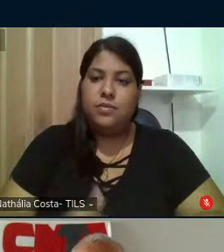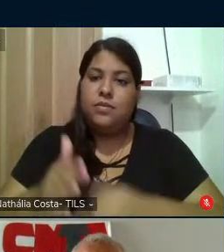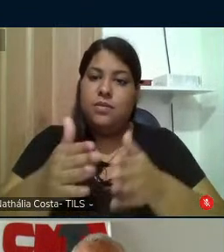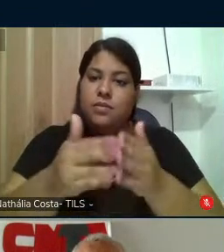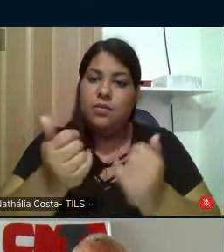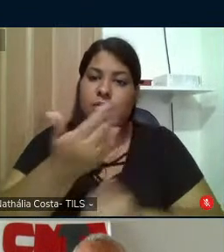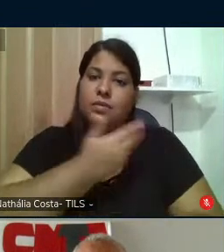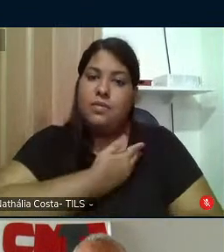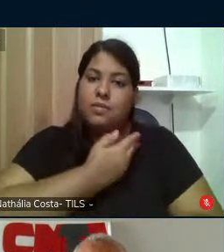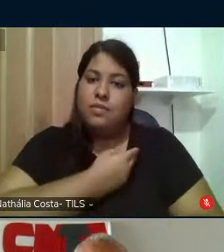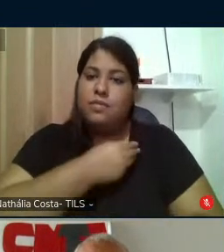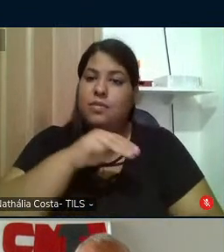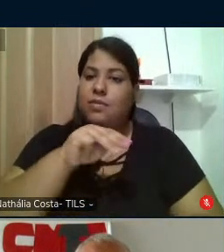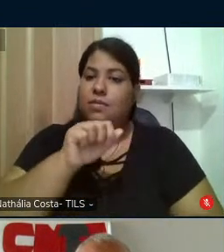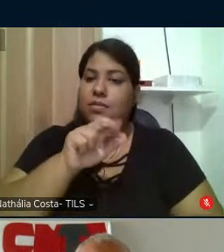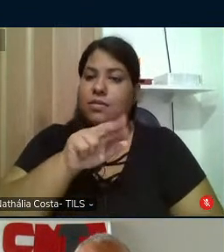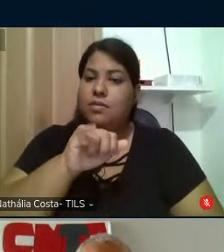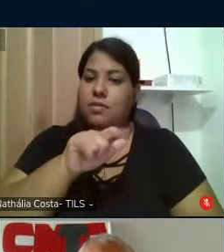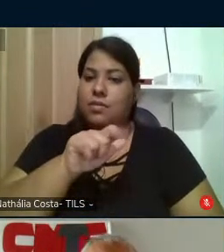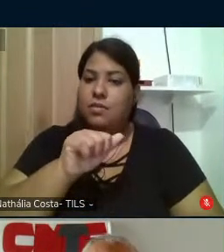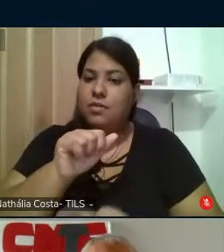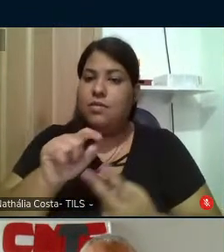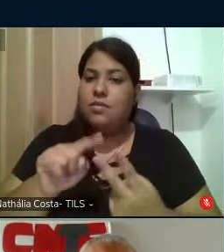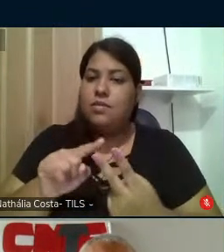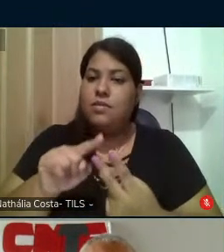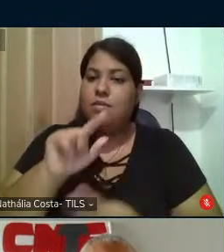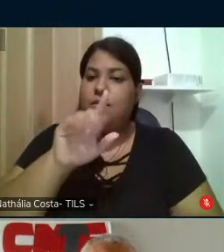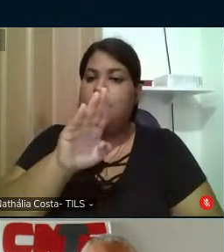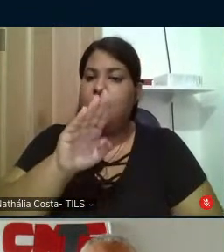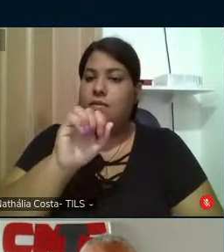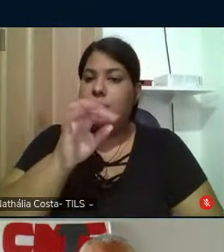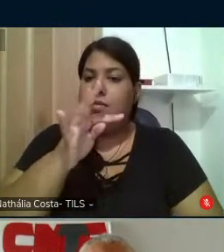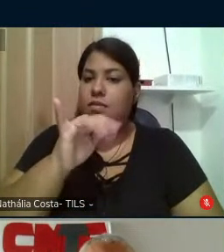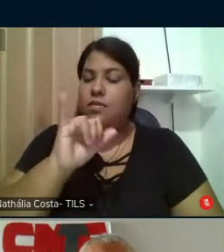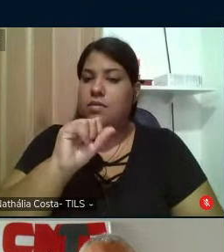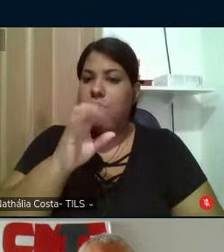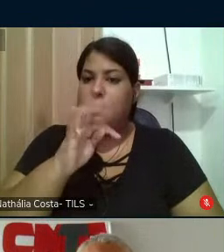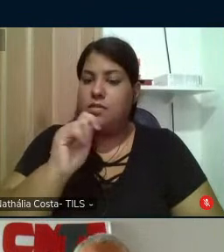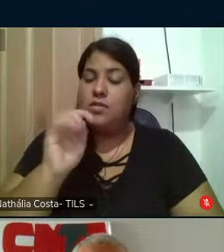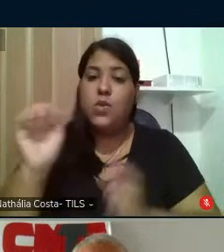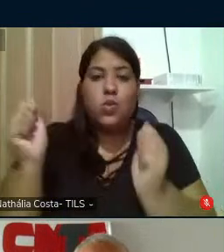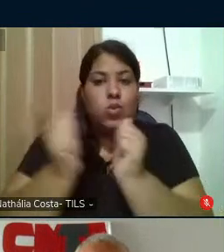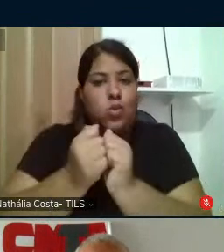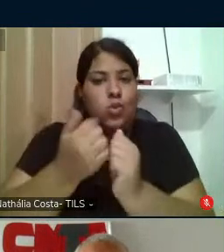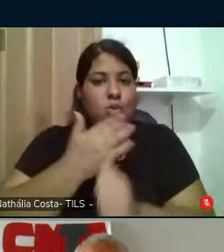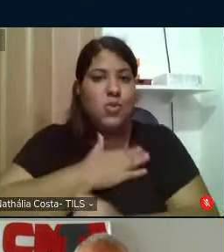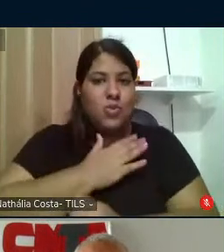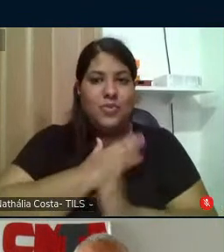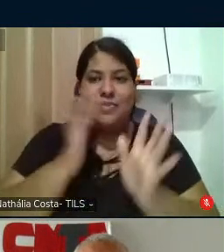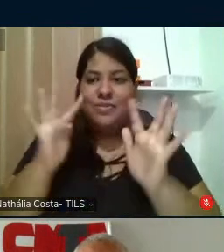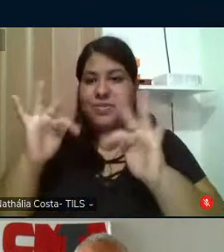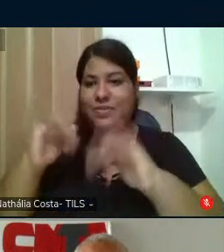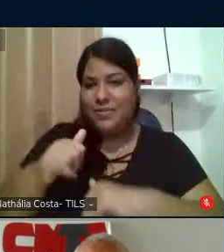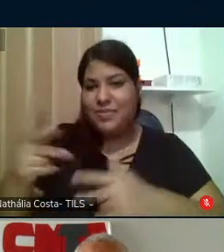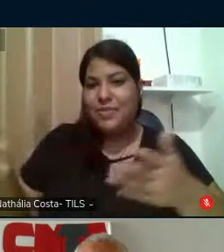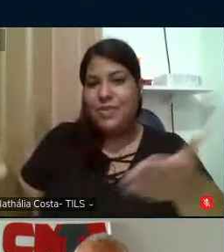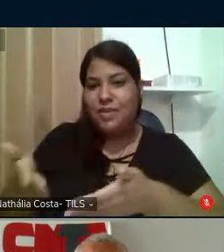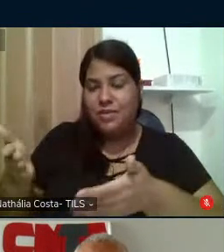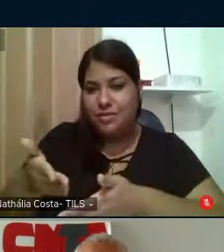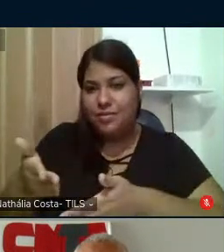Marília e meu querido Batista para junto comigo poder encerrar nessa atividade